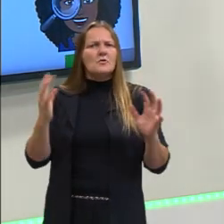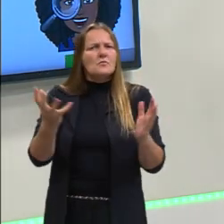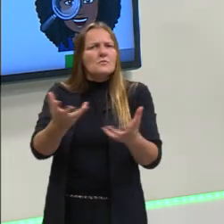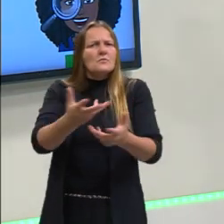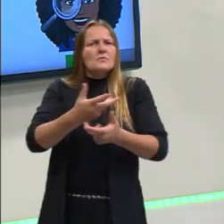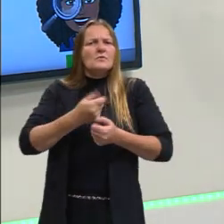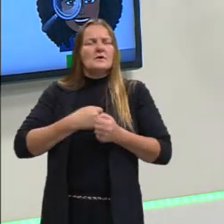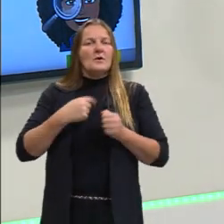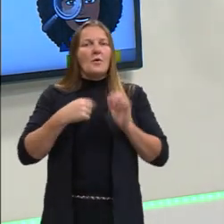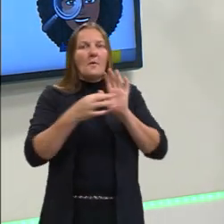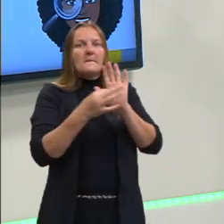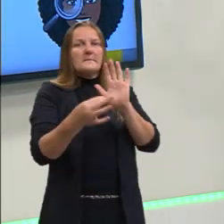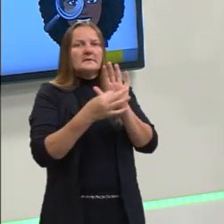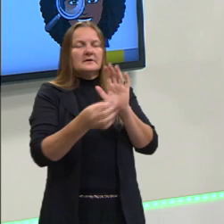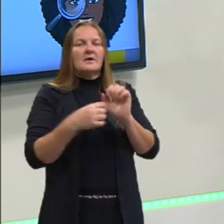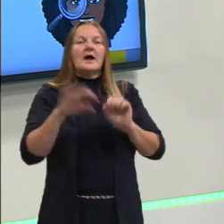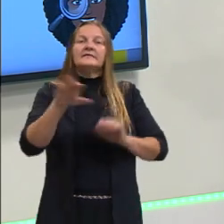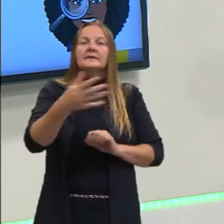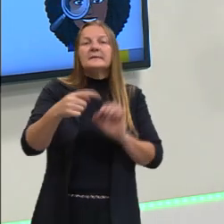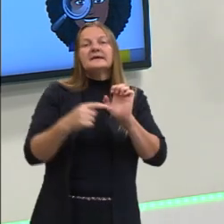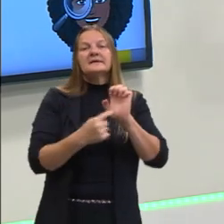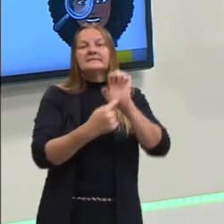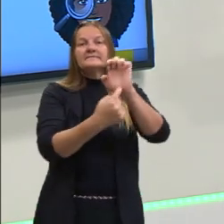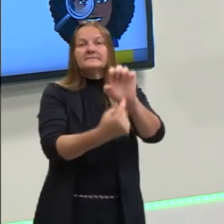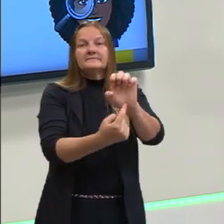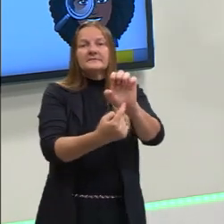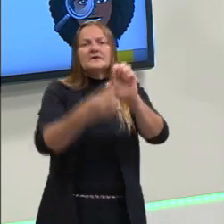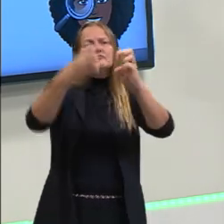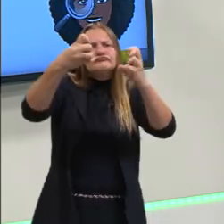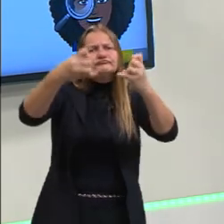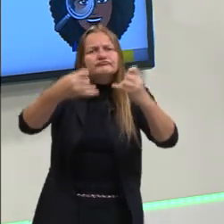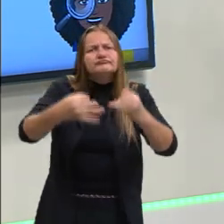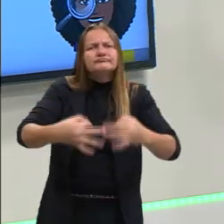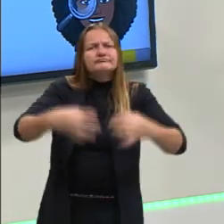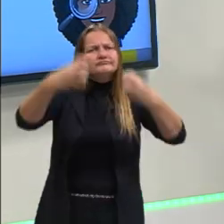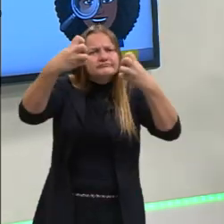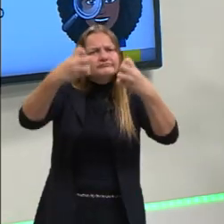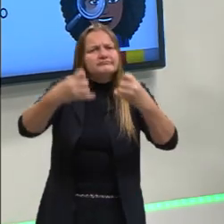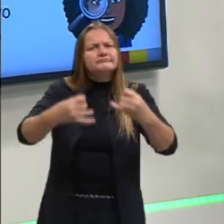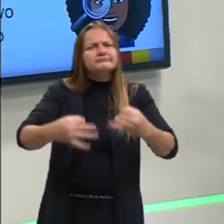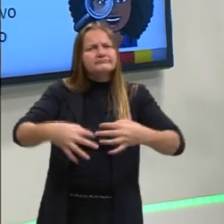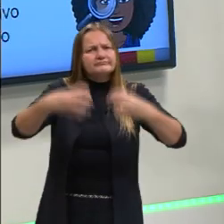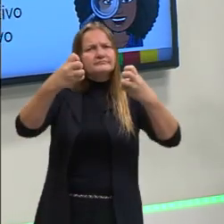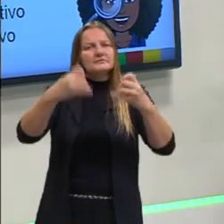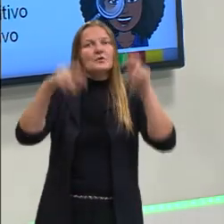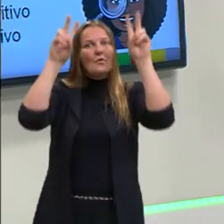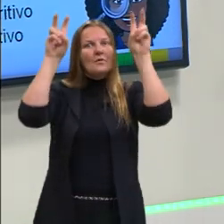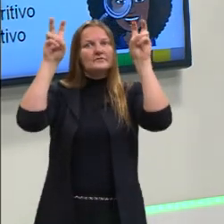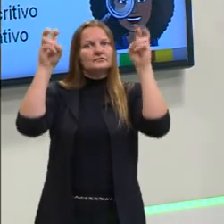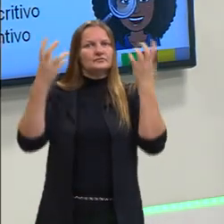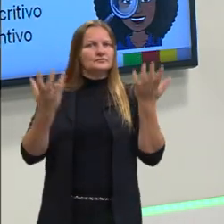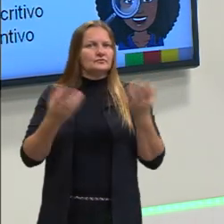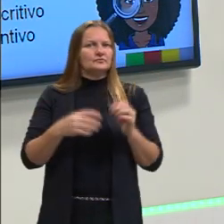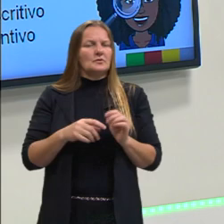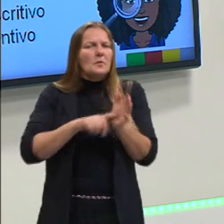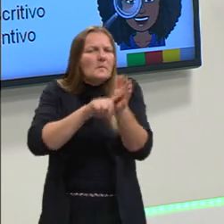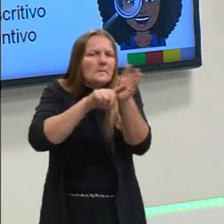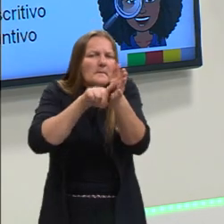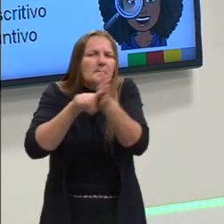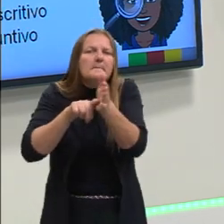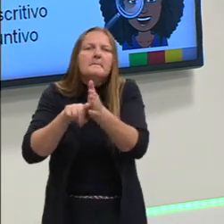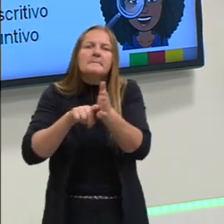de forma expositiva. Vai explanar sobre um determinado assunto, numa pesquisa,